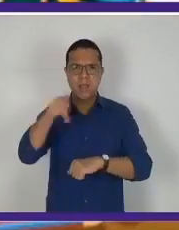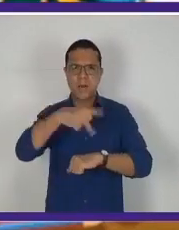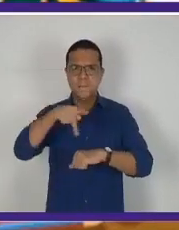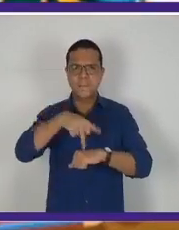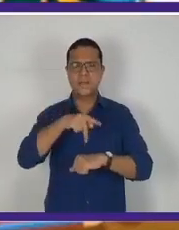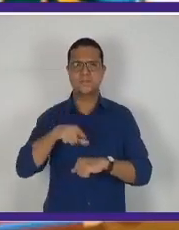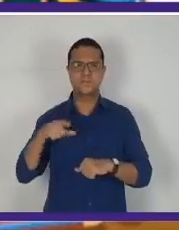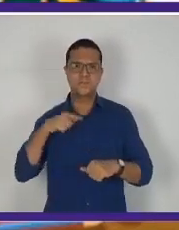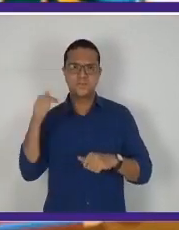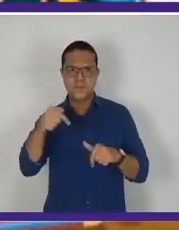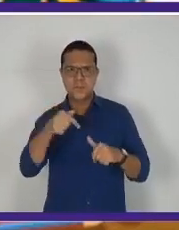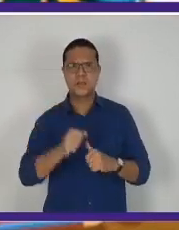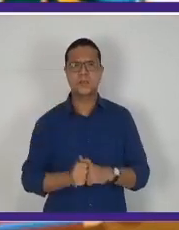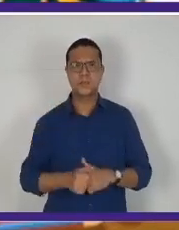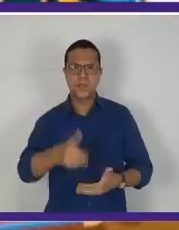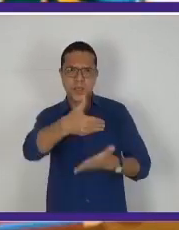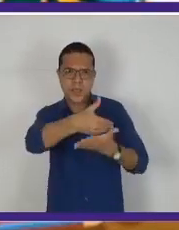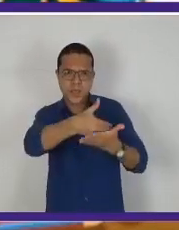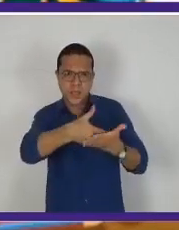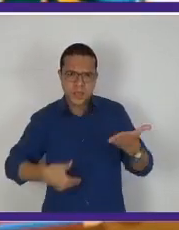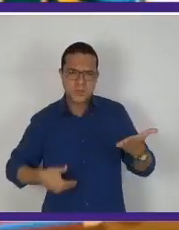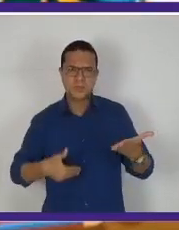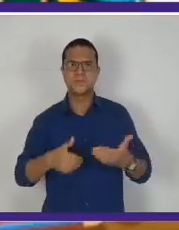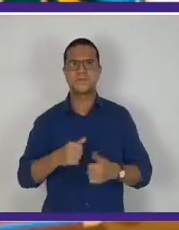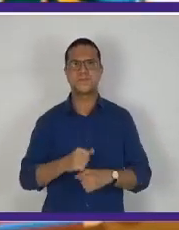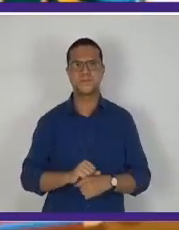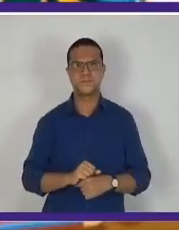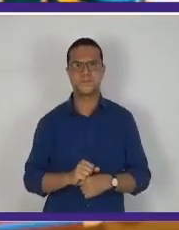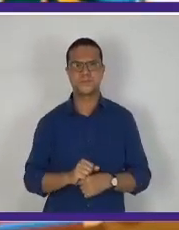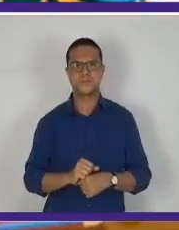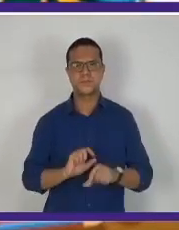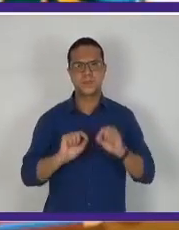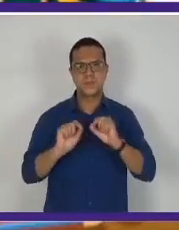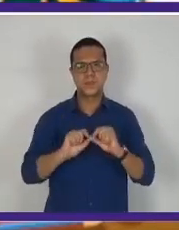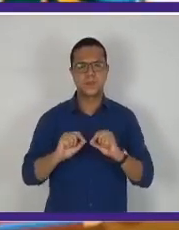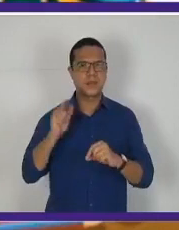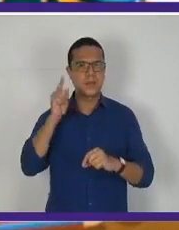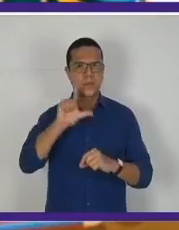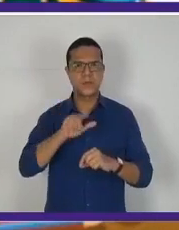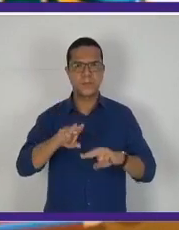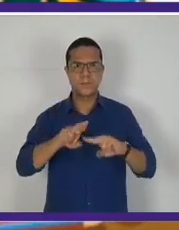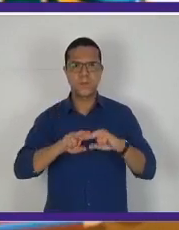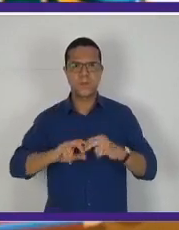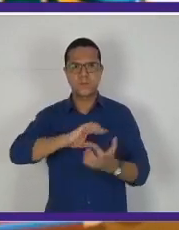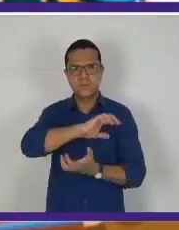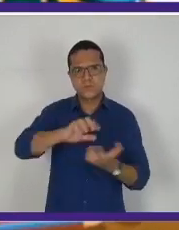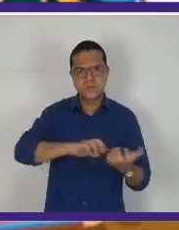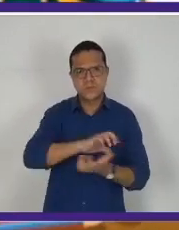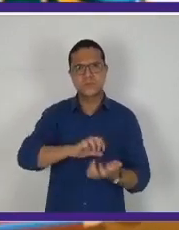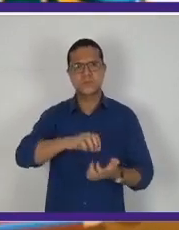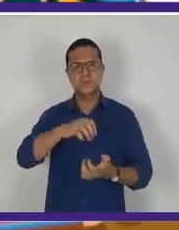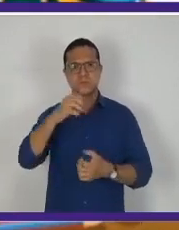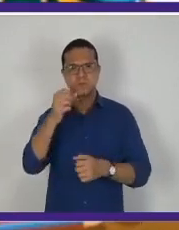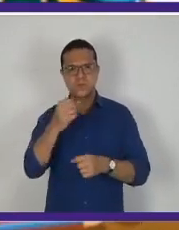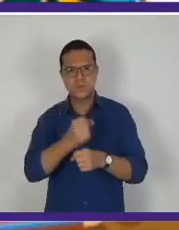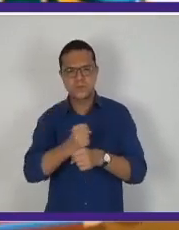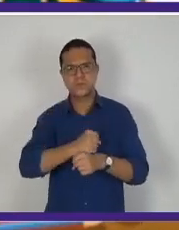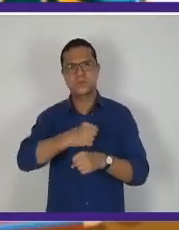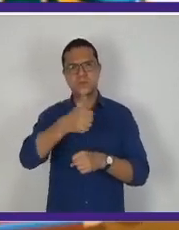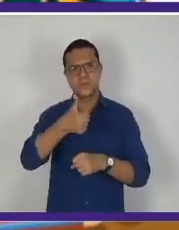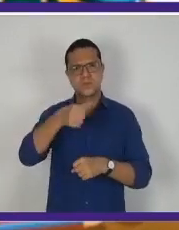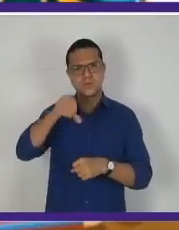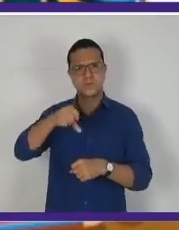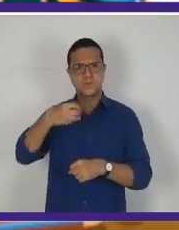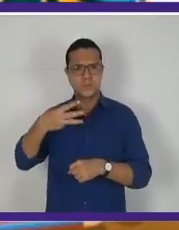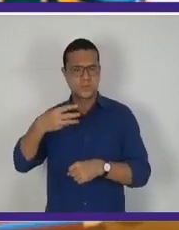Temos aqui essa Carta adquirida através dessa Revolução de 1932, que é a Constituição